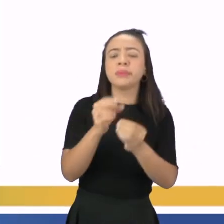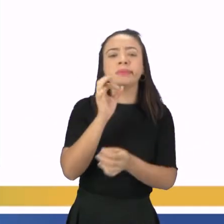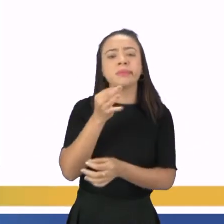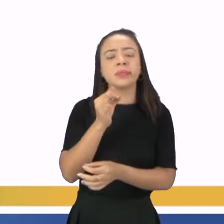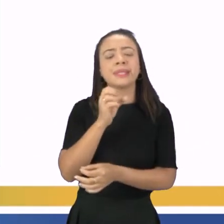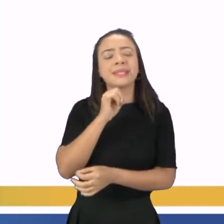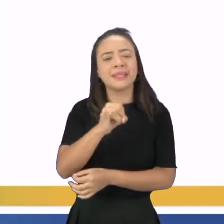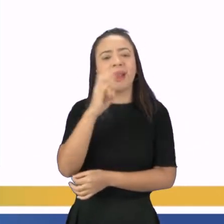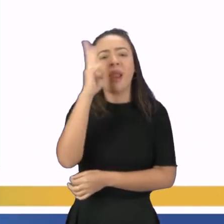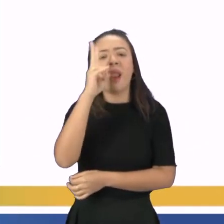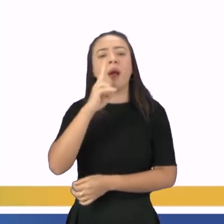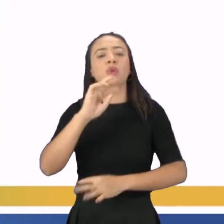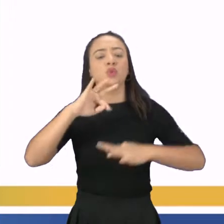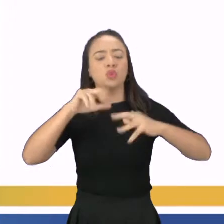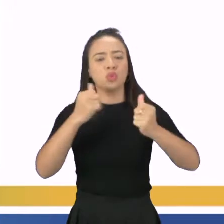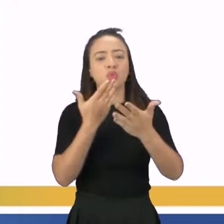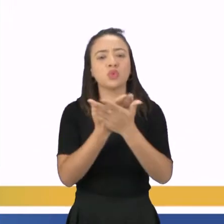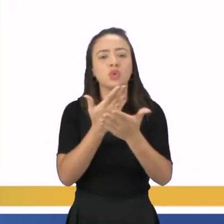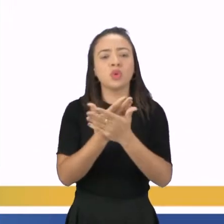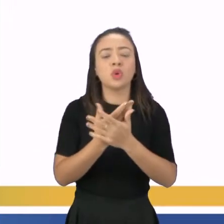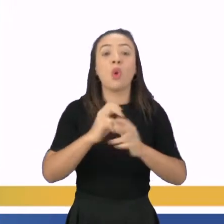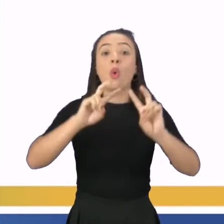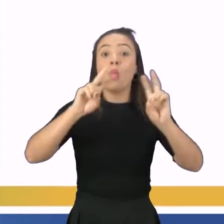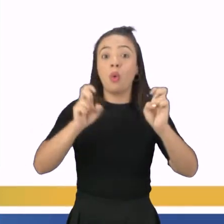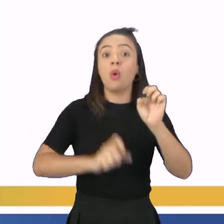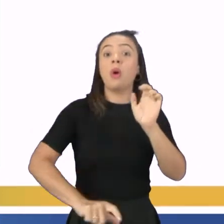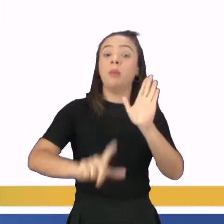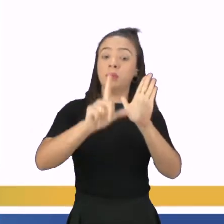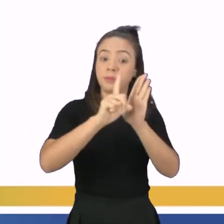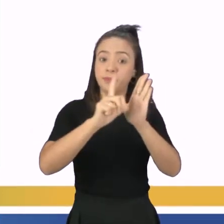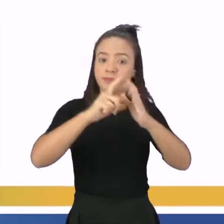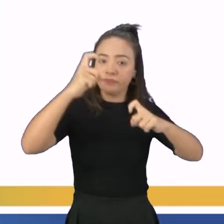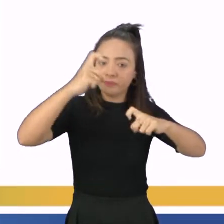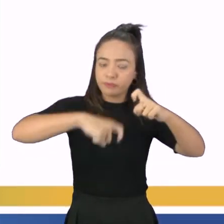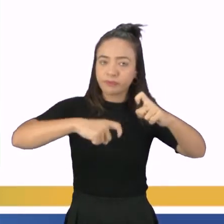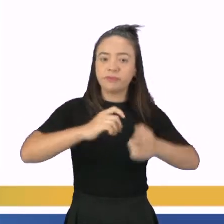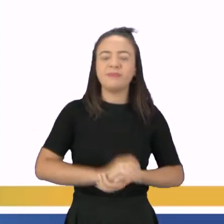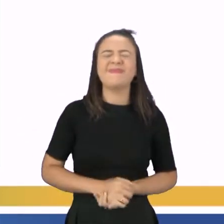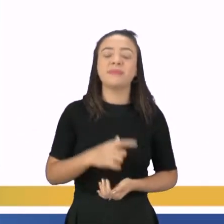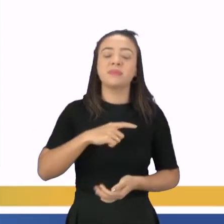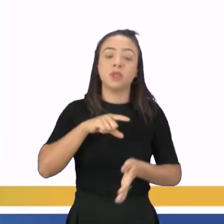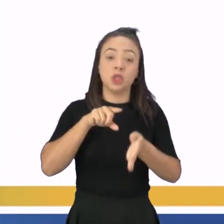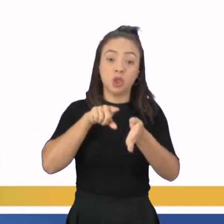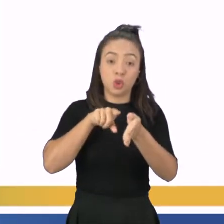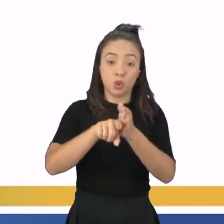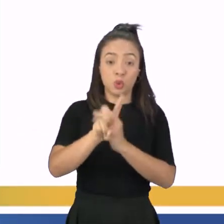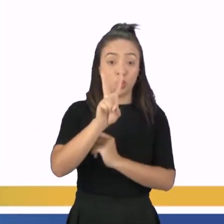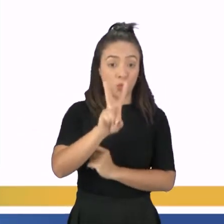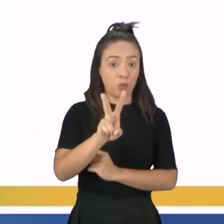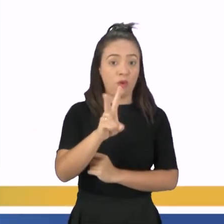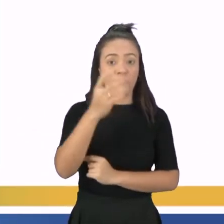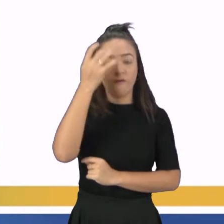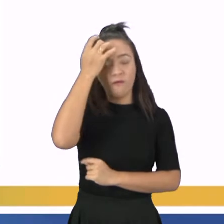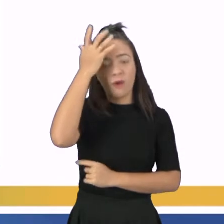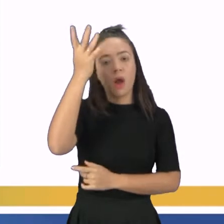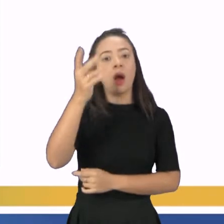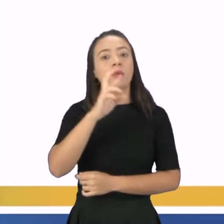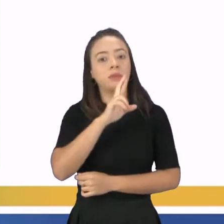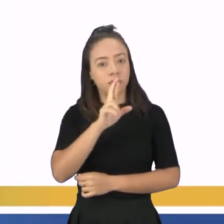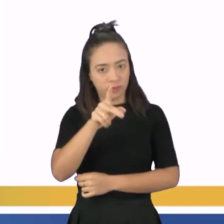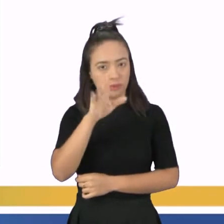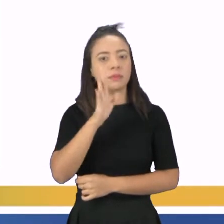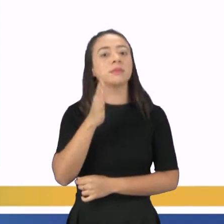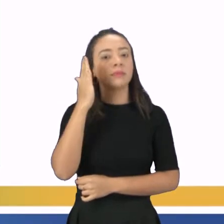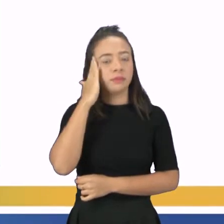estudamos na aula sobre sistema reprodutor masculino. Tá bom? Duas questões bem simples, tá? Acredito que você já saiba a resposta.